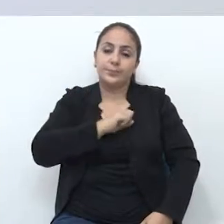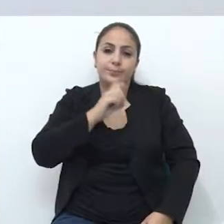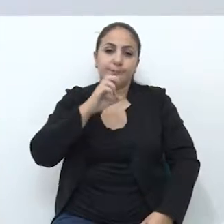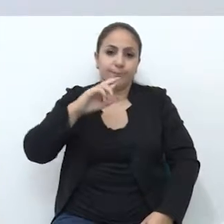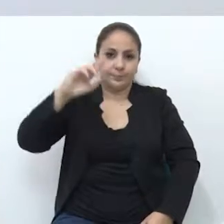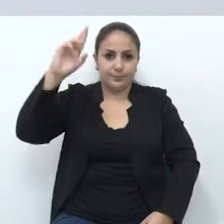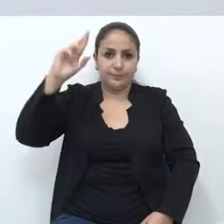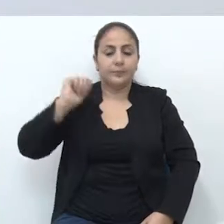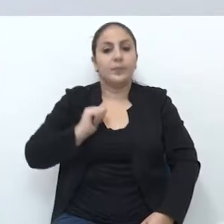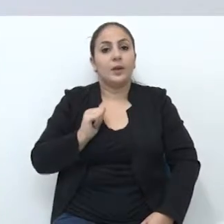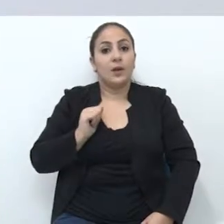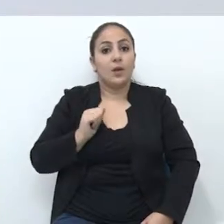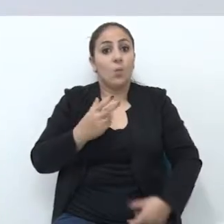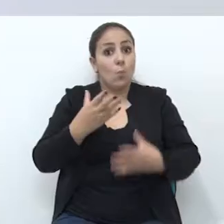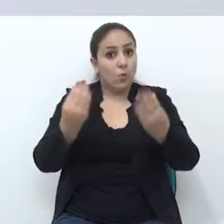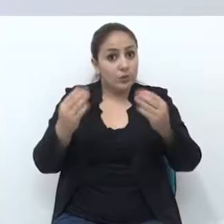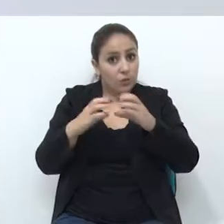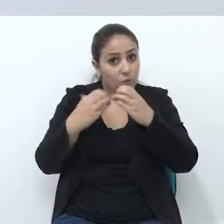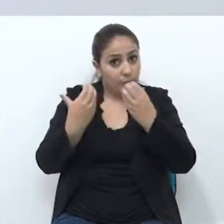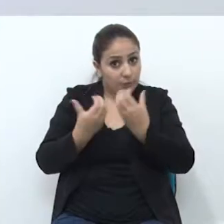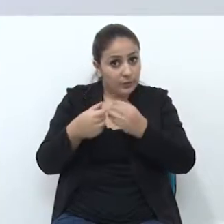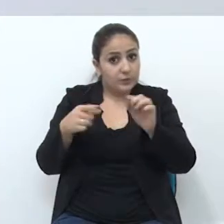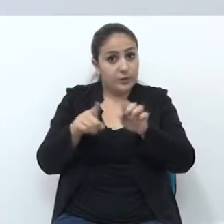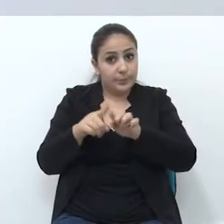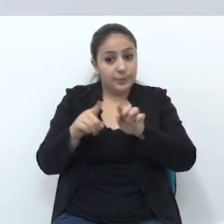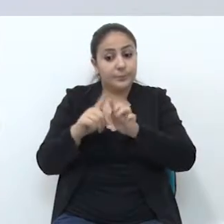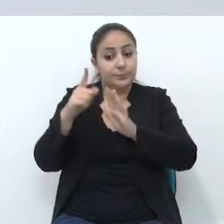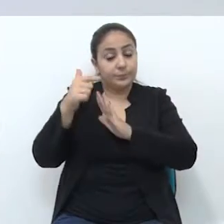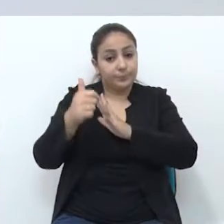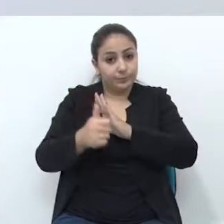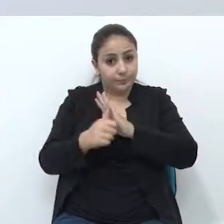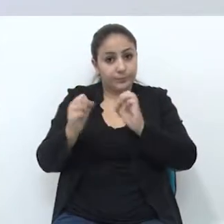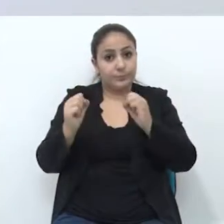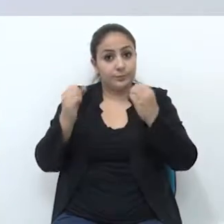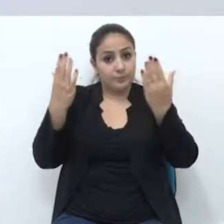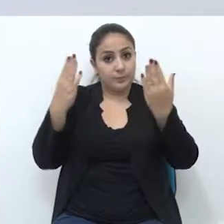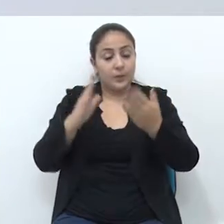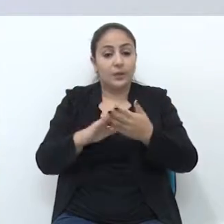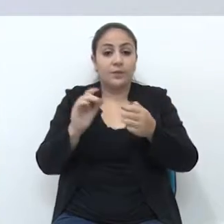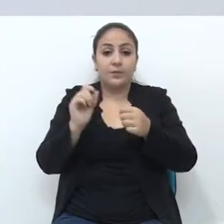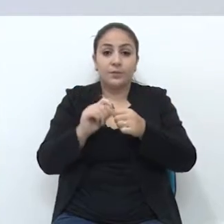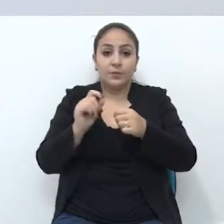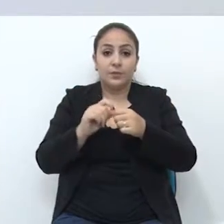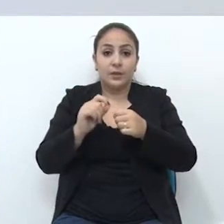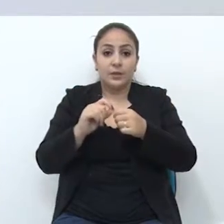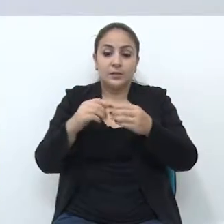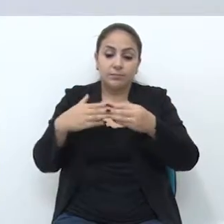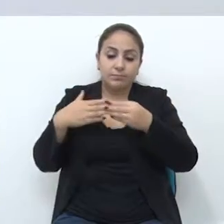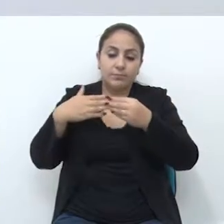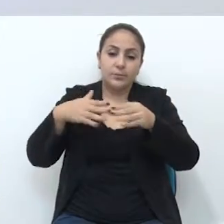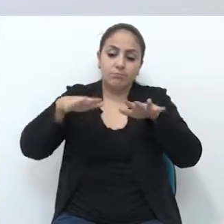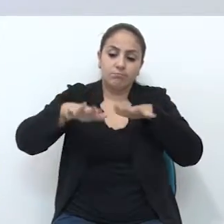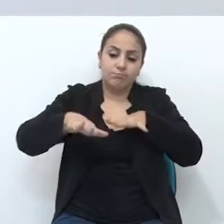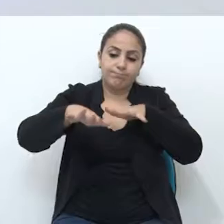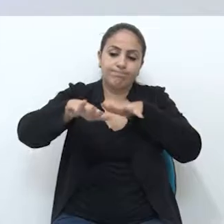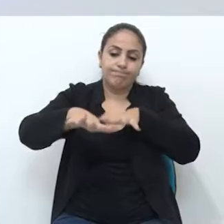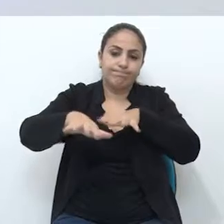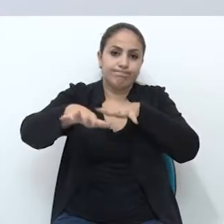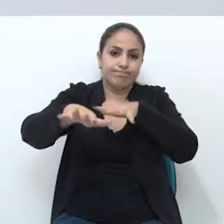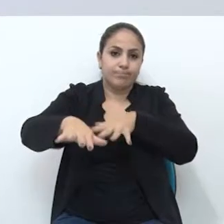do Senhor. Muitas comunidades também, logo após a celebração, elas fazem a procissão